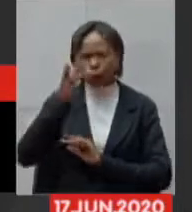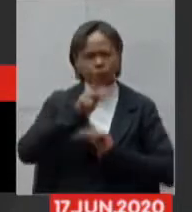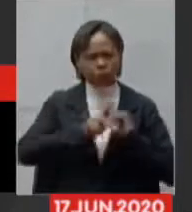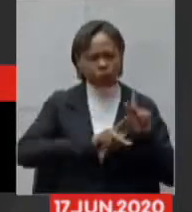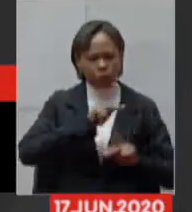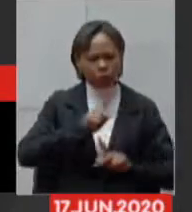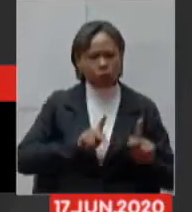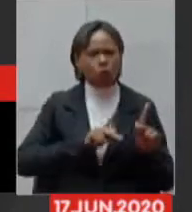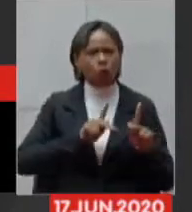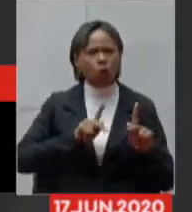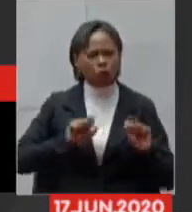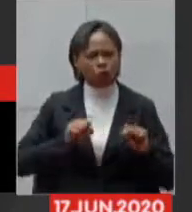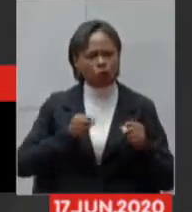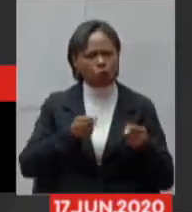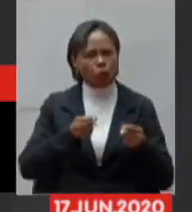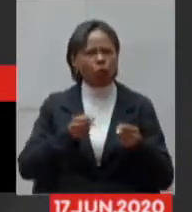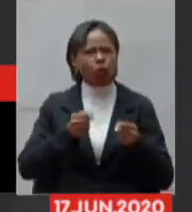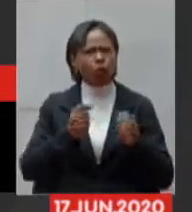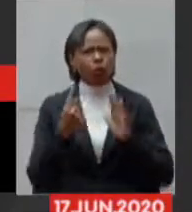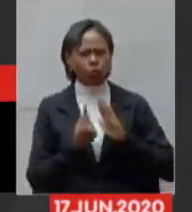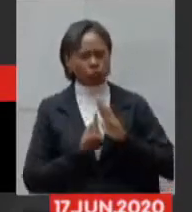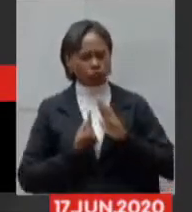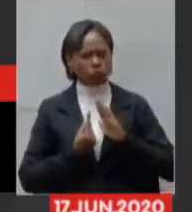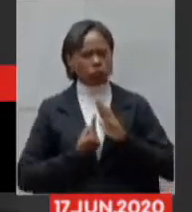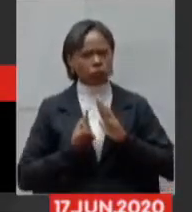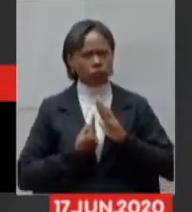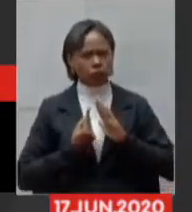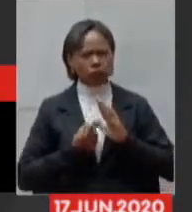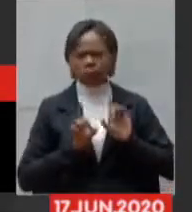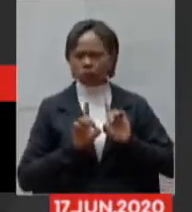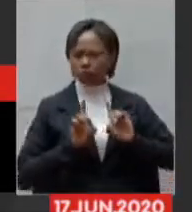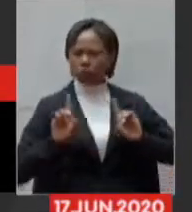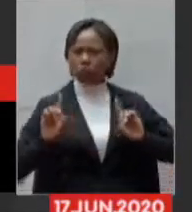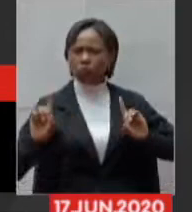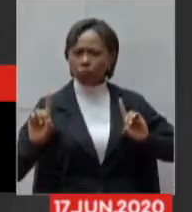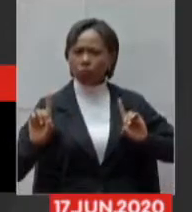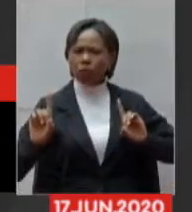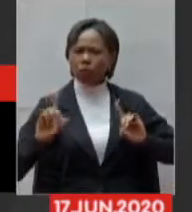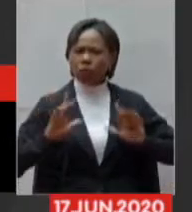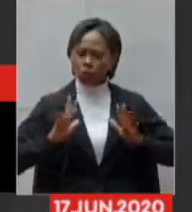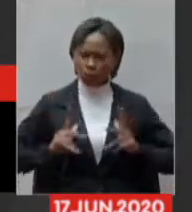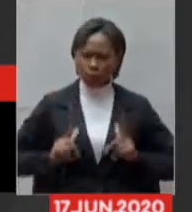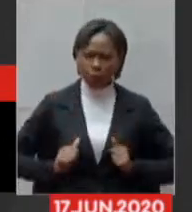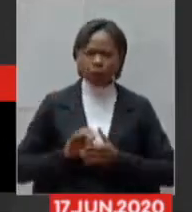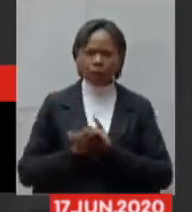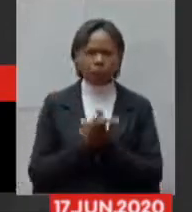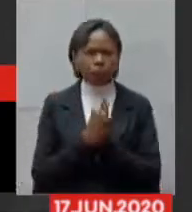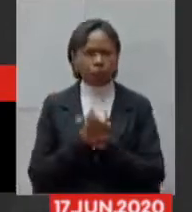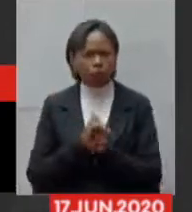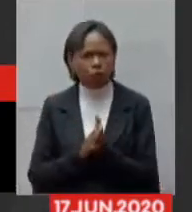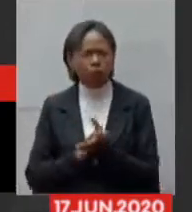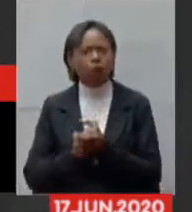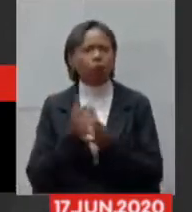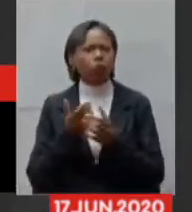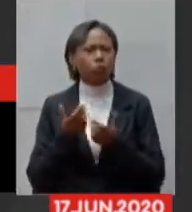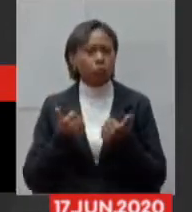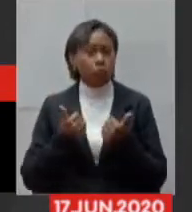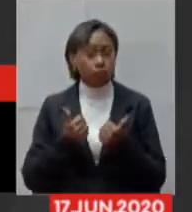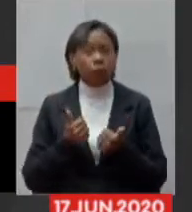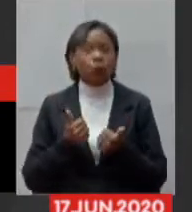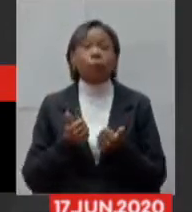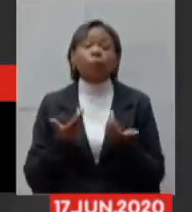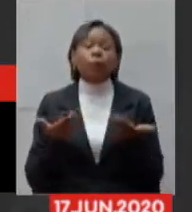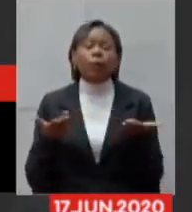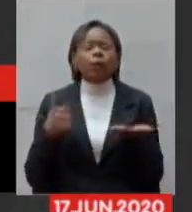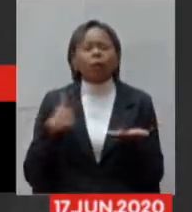isolamento do distanciamento evidentemente um esforço da higiene limpeza e assim por diante agora eu estava